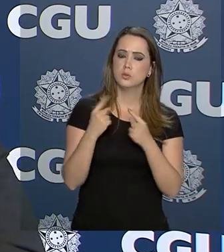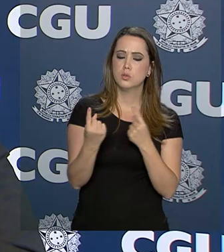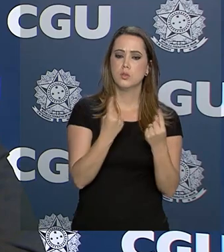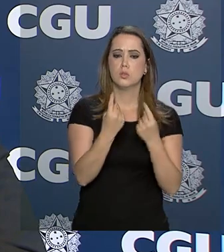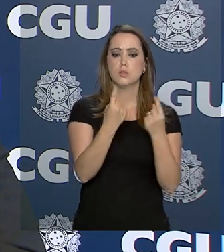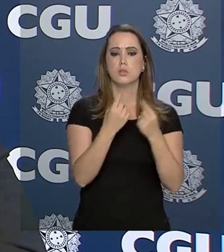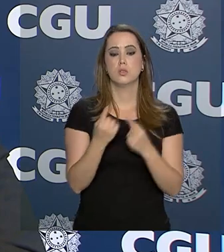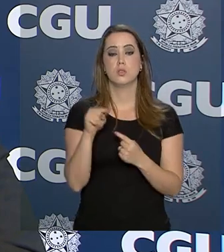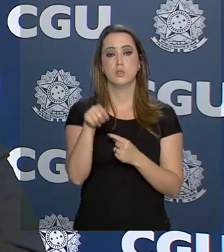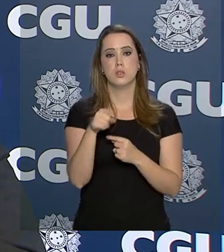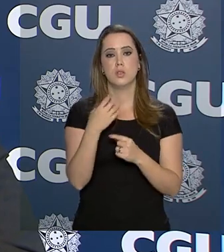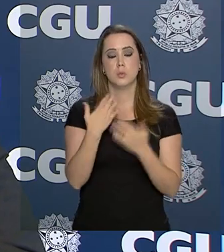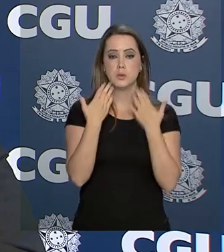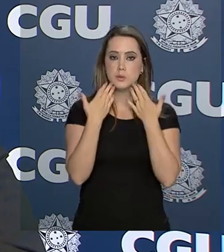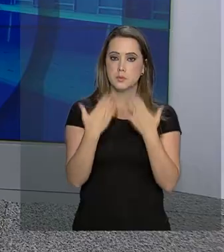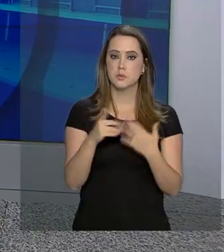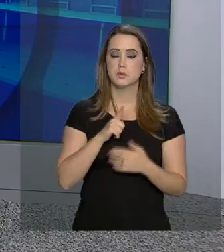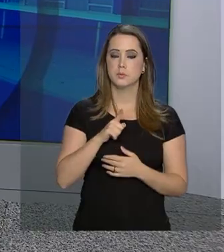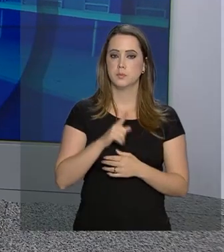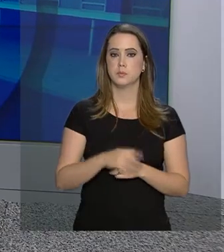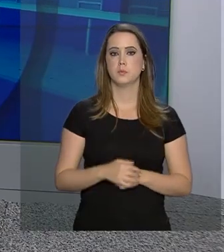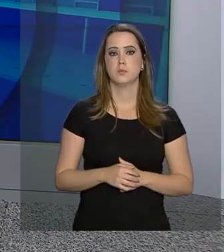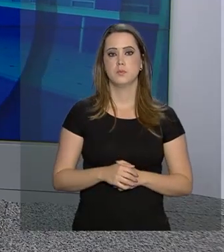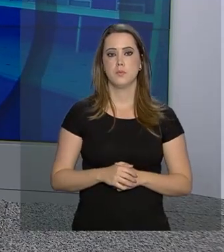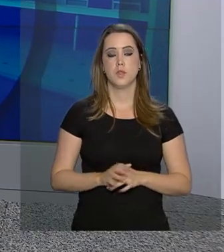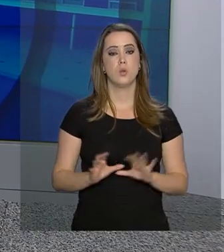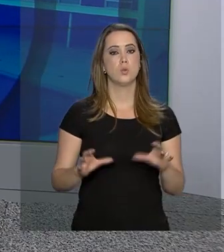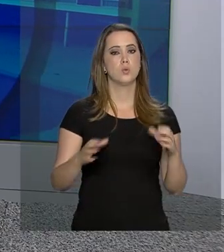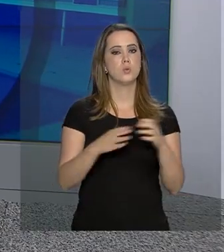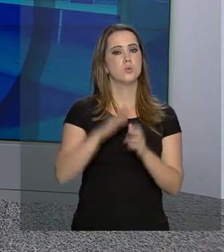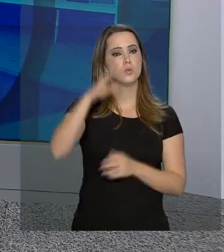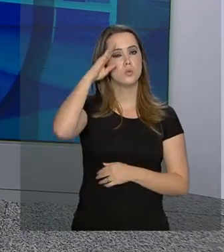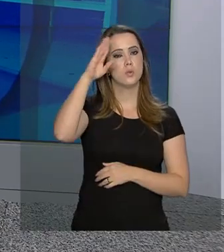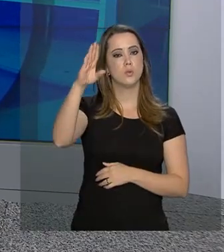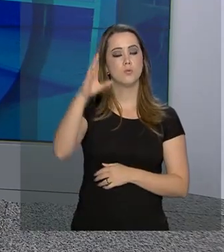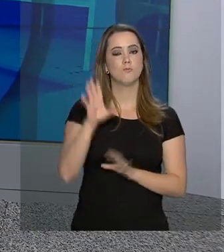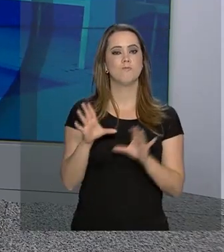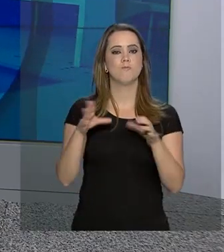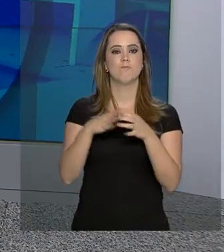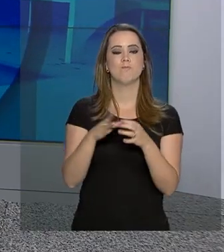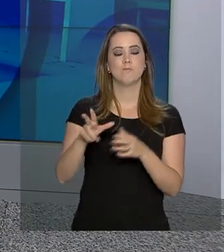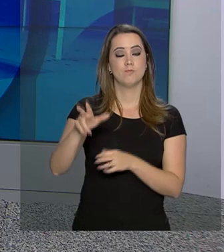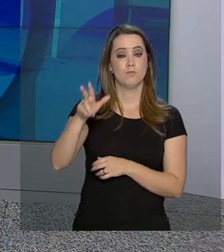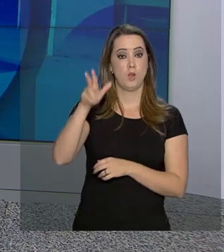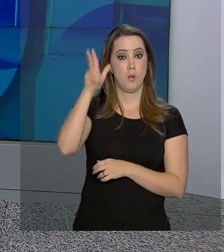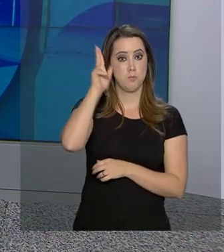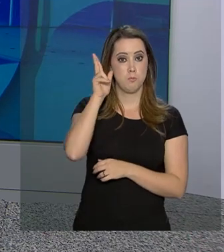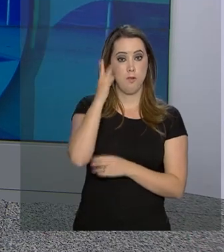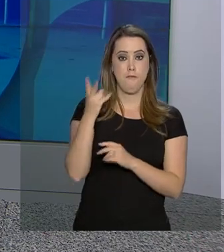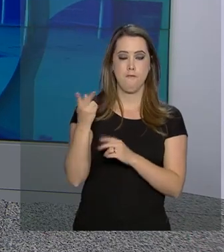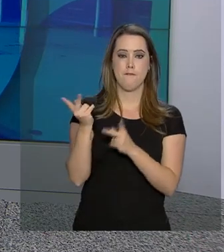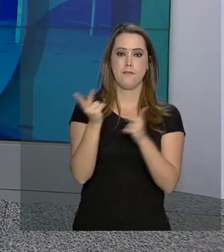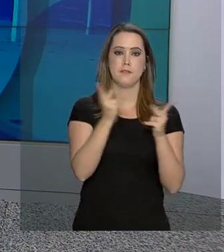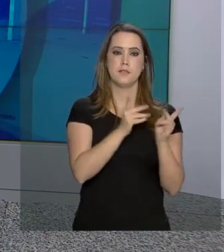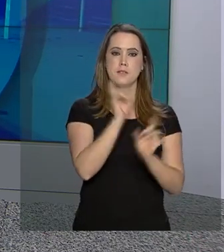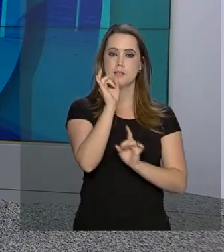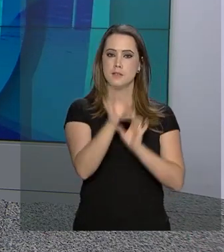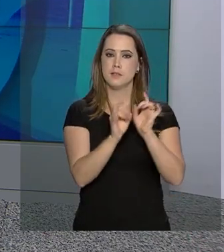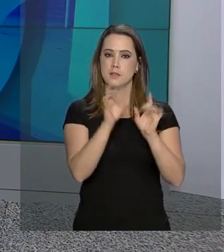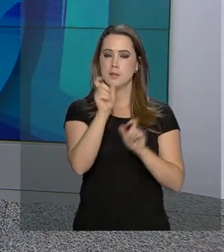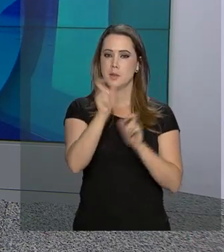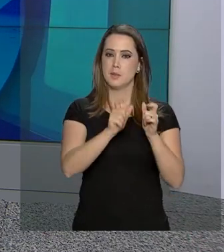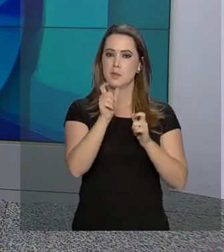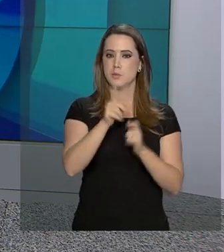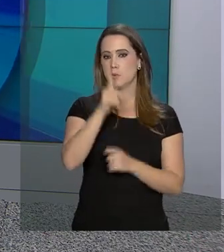uma dessas manifestações que nós recebemos. Os militares dos Dragões da Independência fizeram uma visita especial